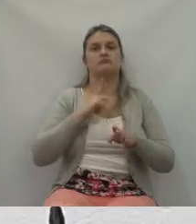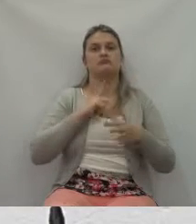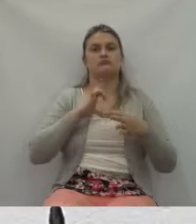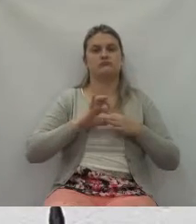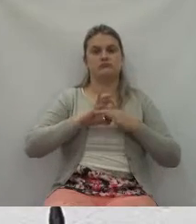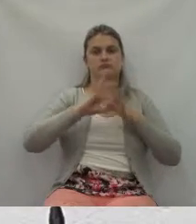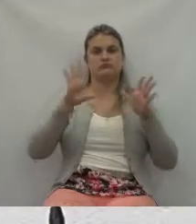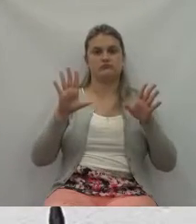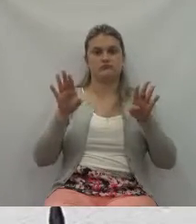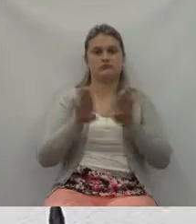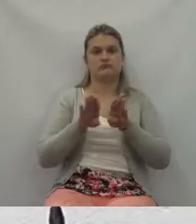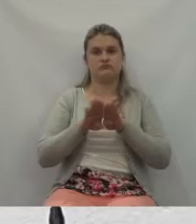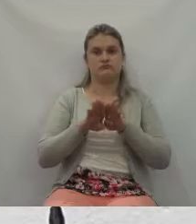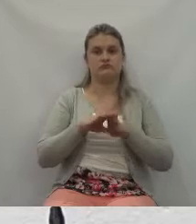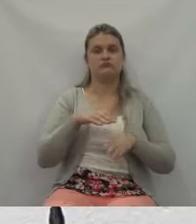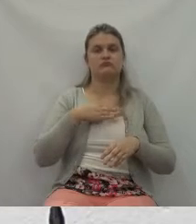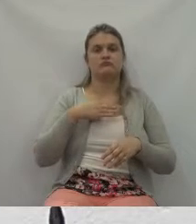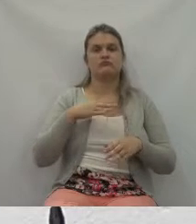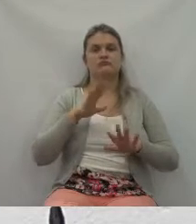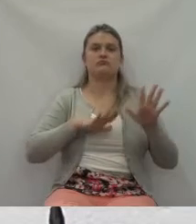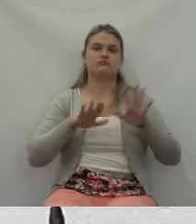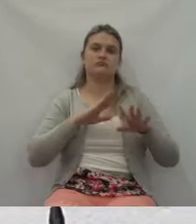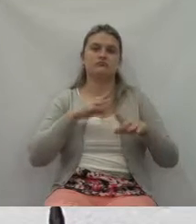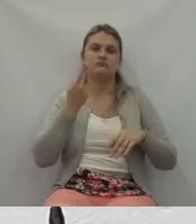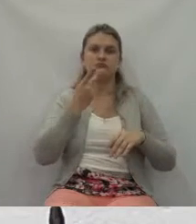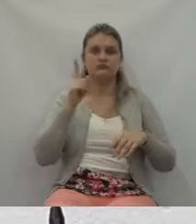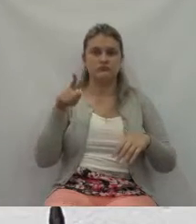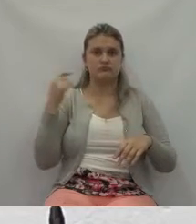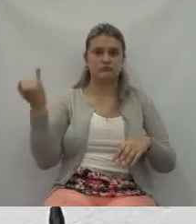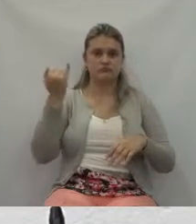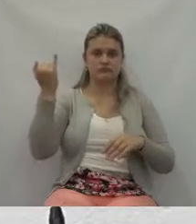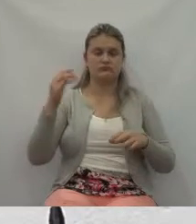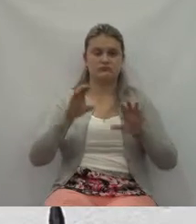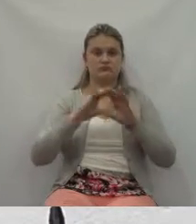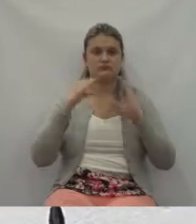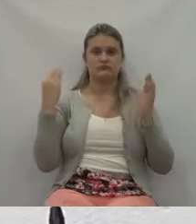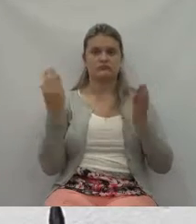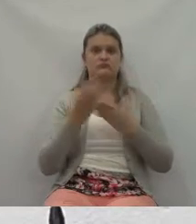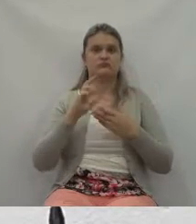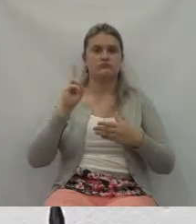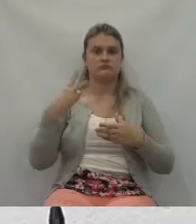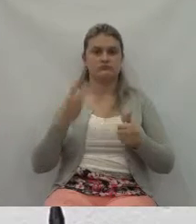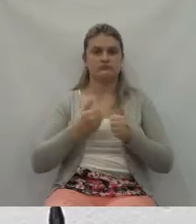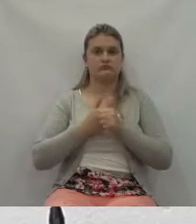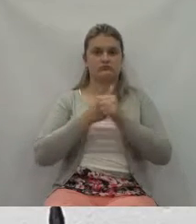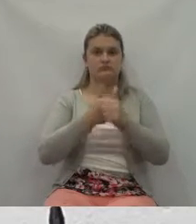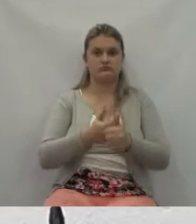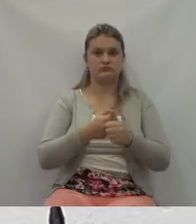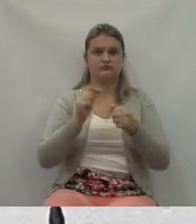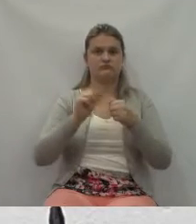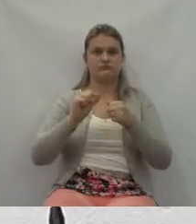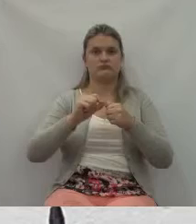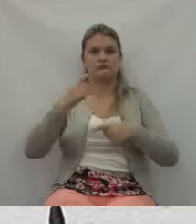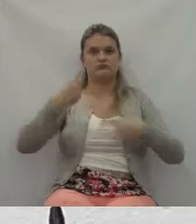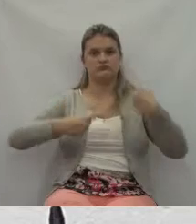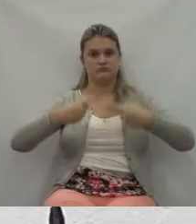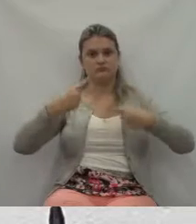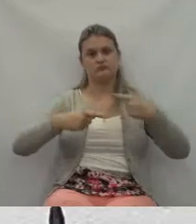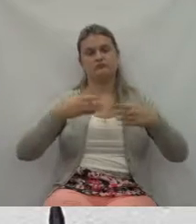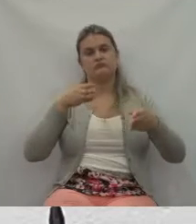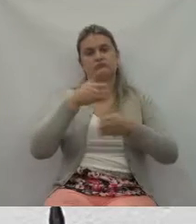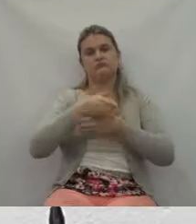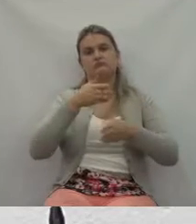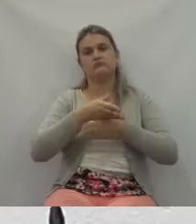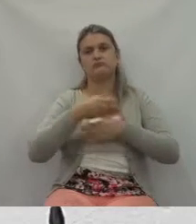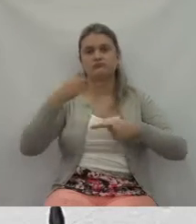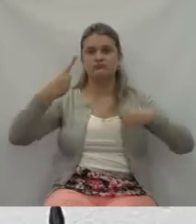constrangir, eu acho que é importante que a Câmara siga o seu caminho, faça as suas discussões, participe, discuta. É a casa